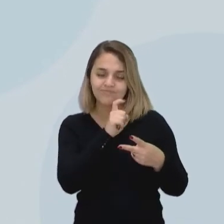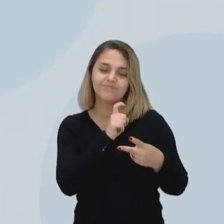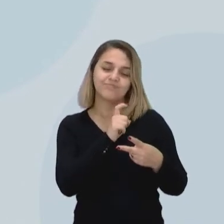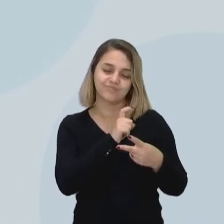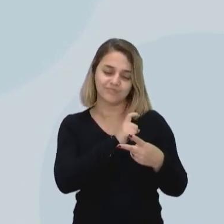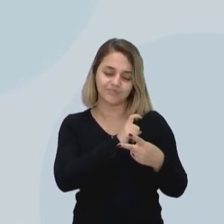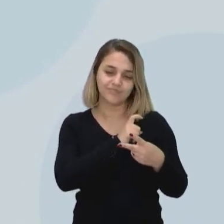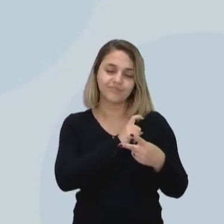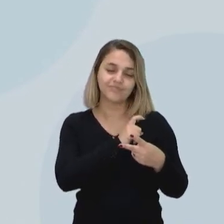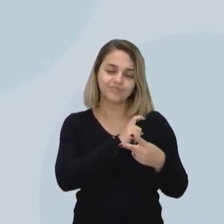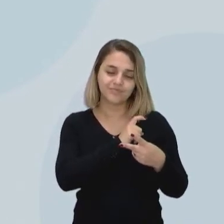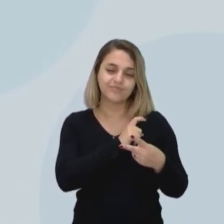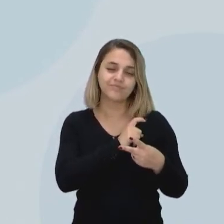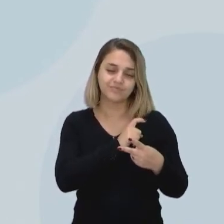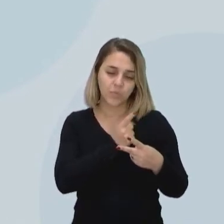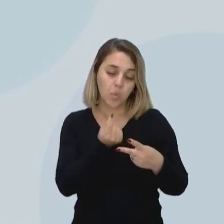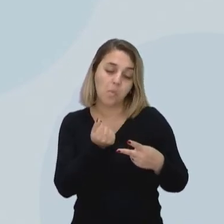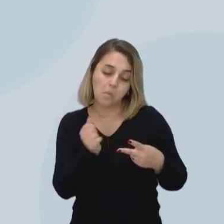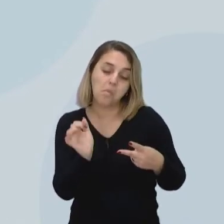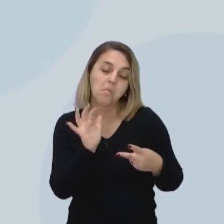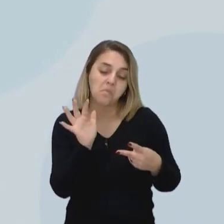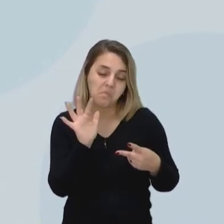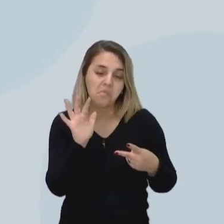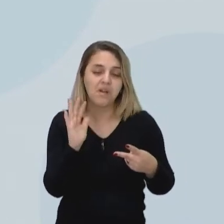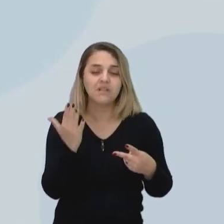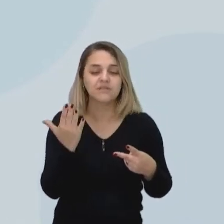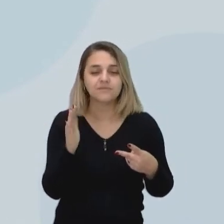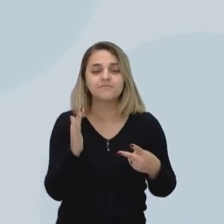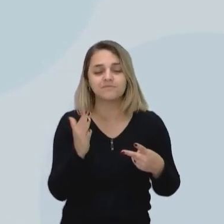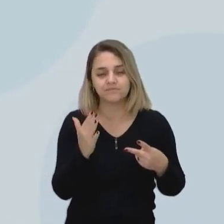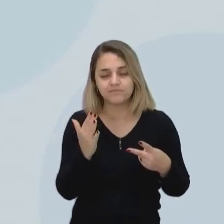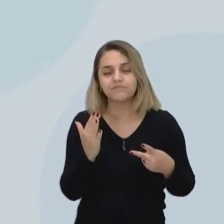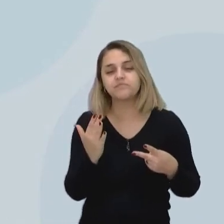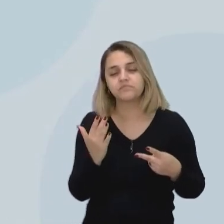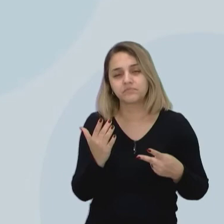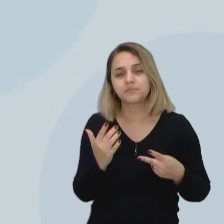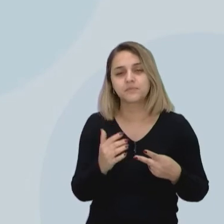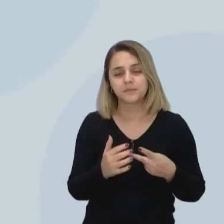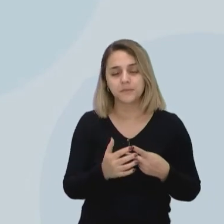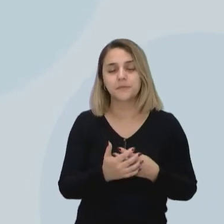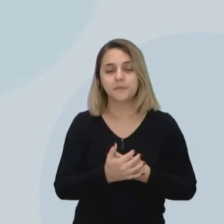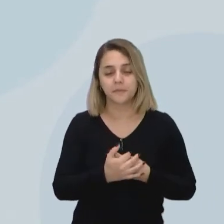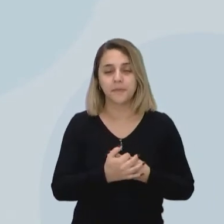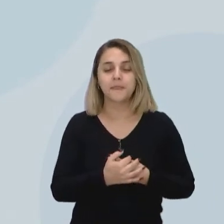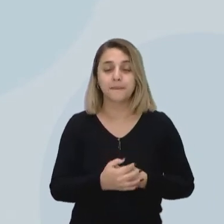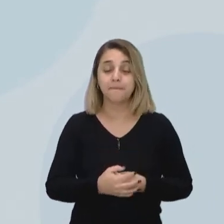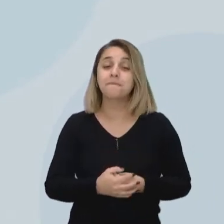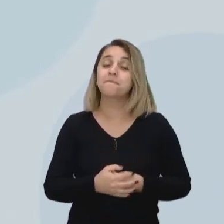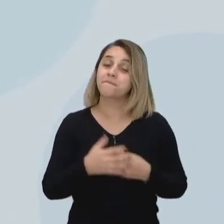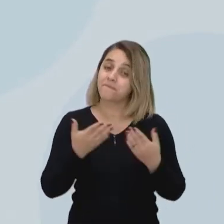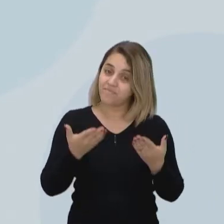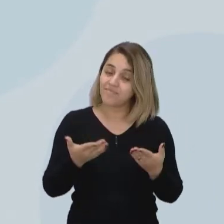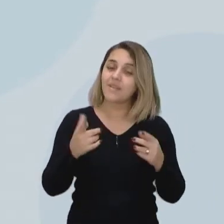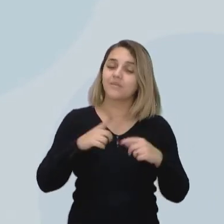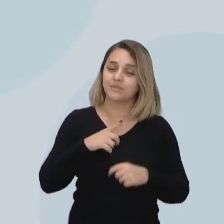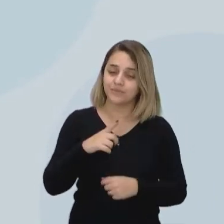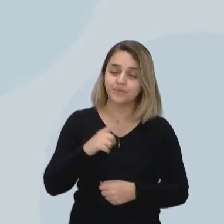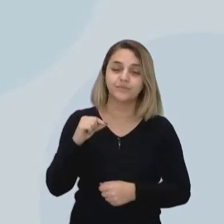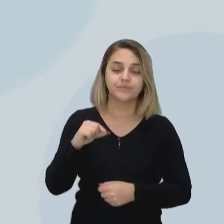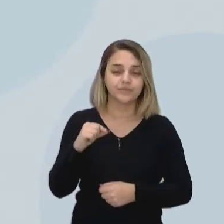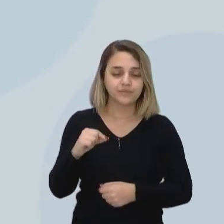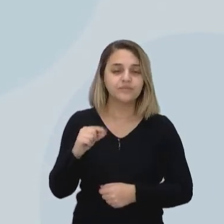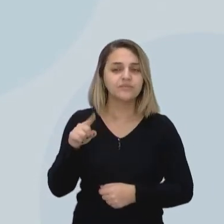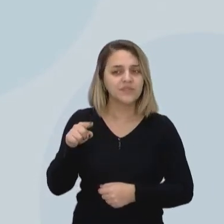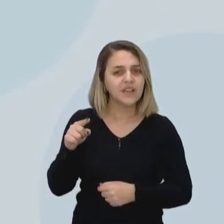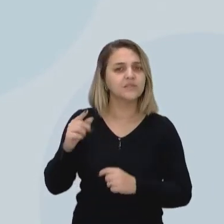um preço economicamente ainda elevado mas já tem aí já